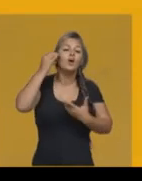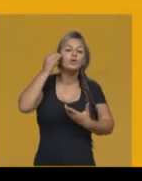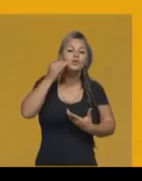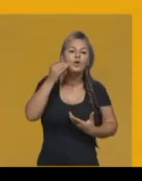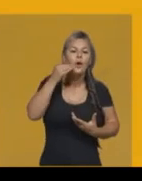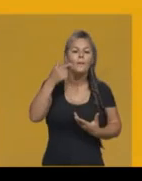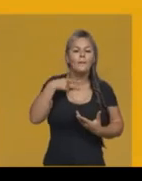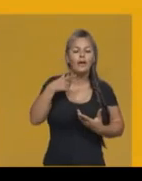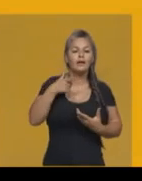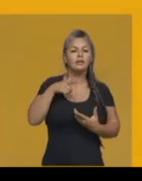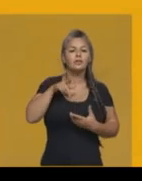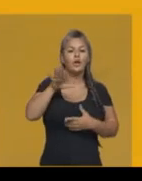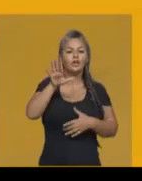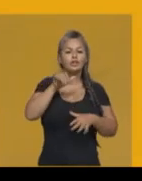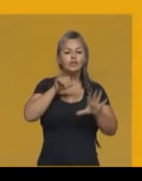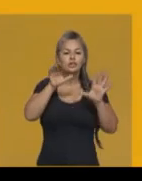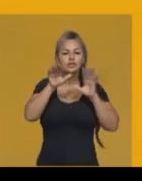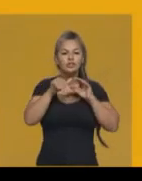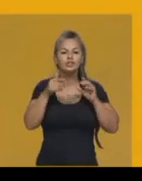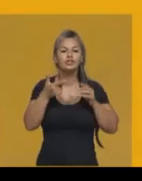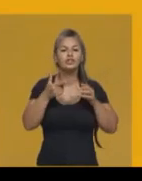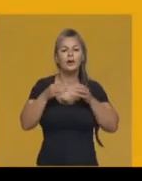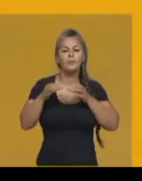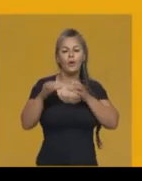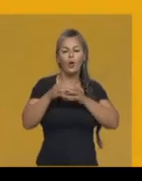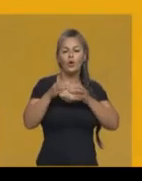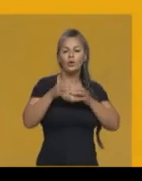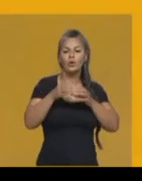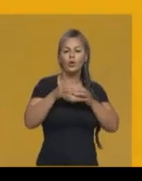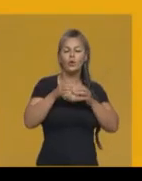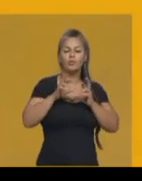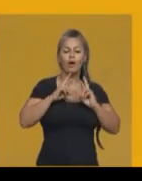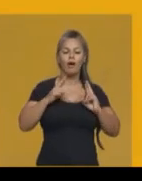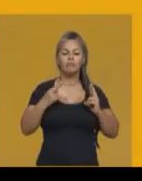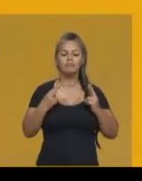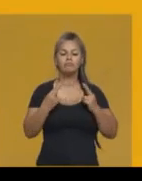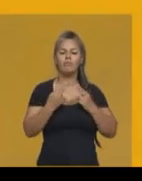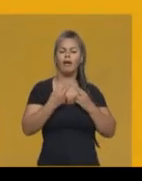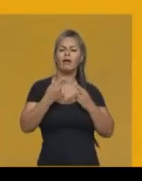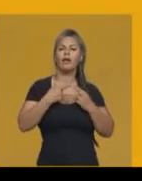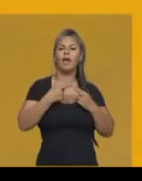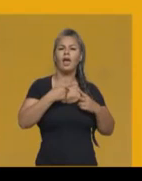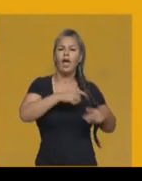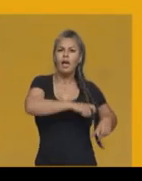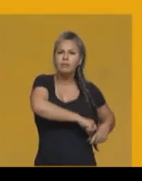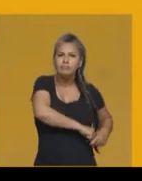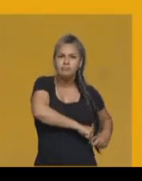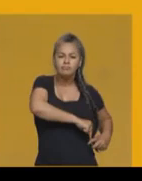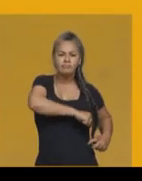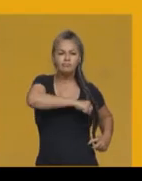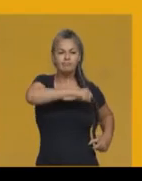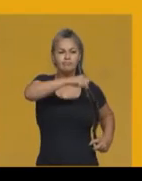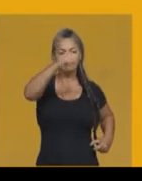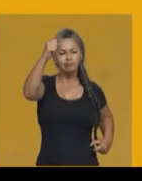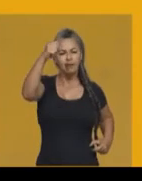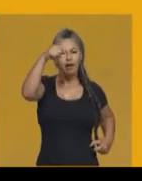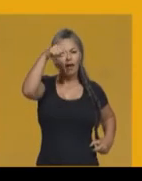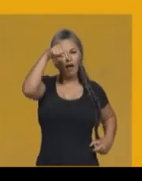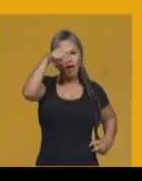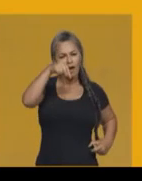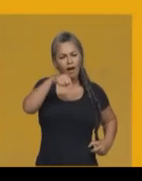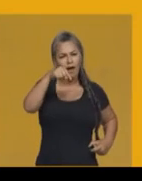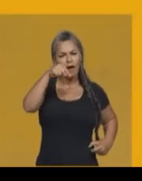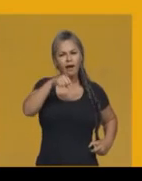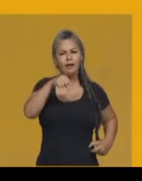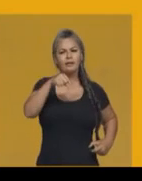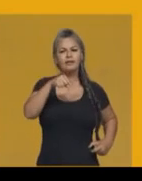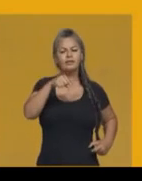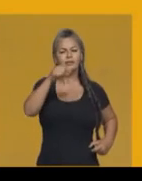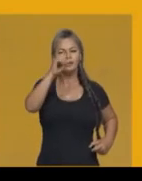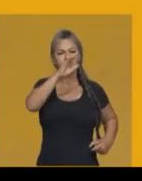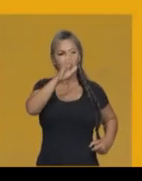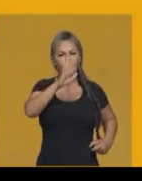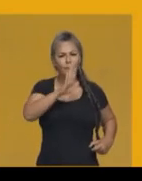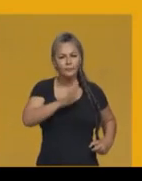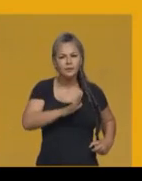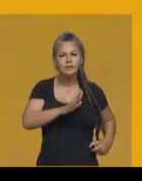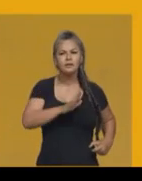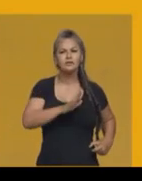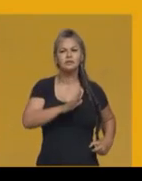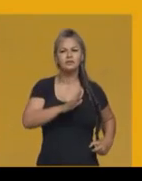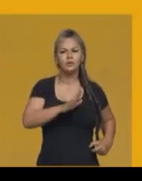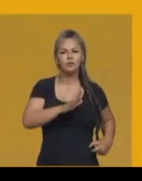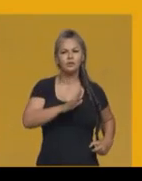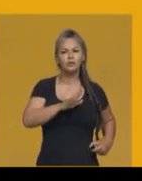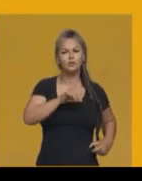de setembro de 1822 Dom Pedro proclamou a independência fato que só se concretizou